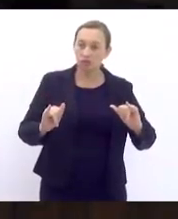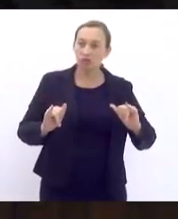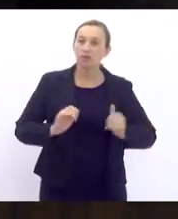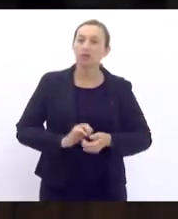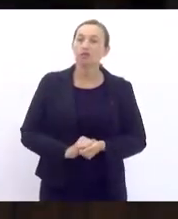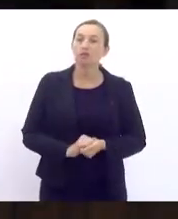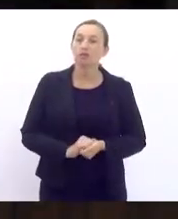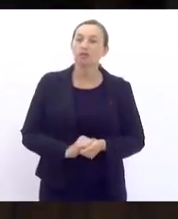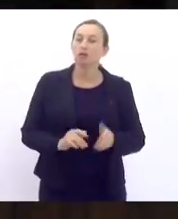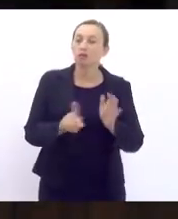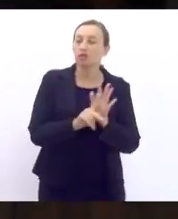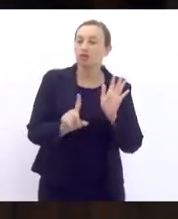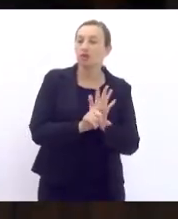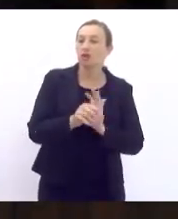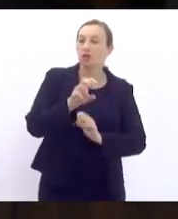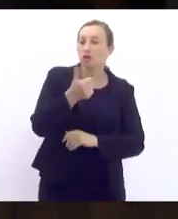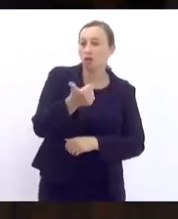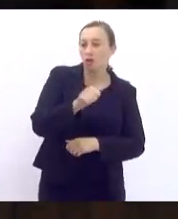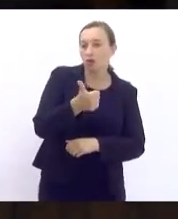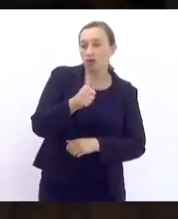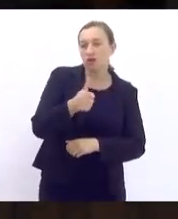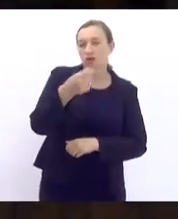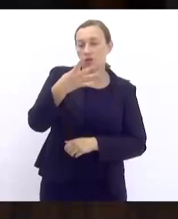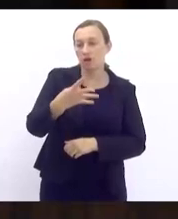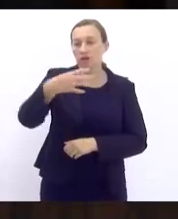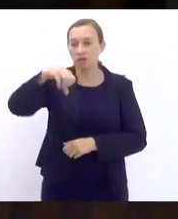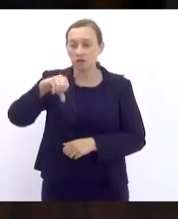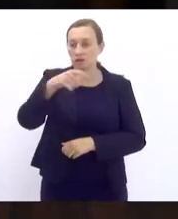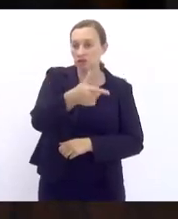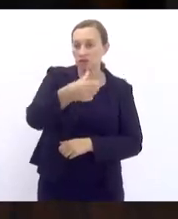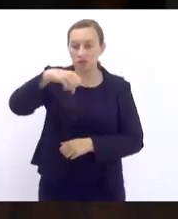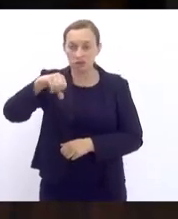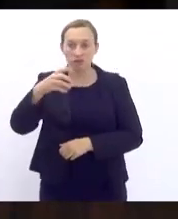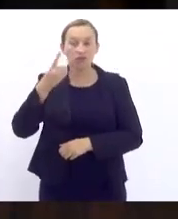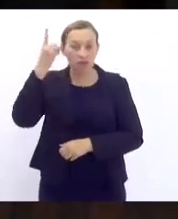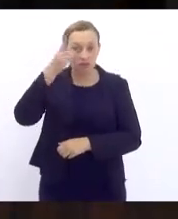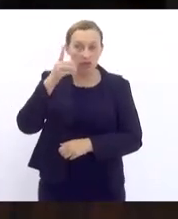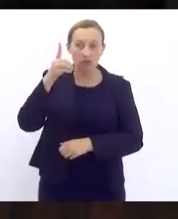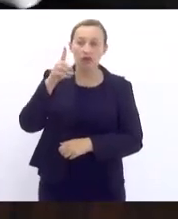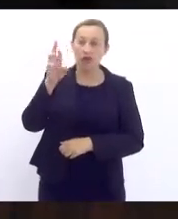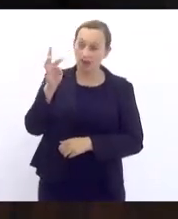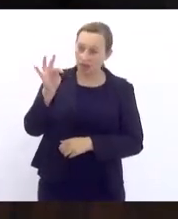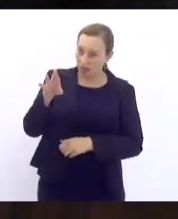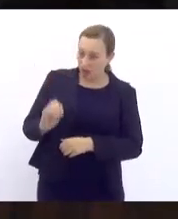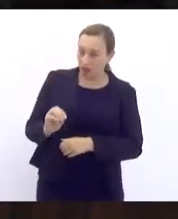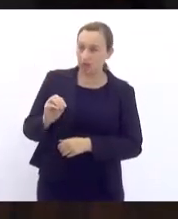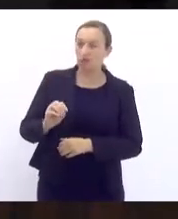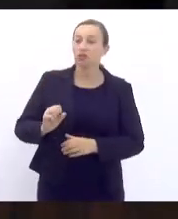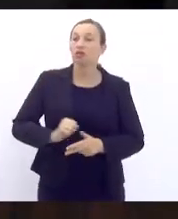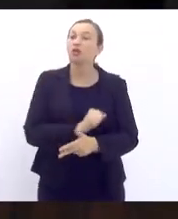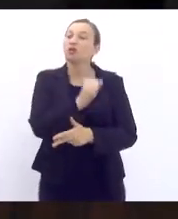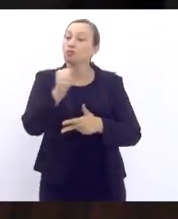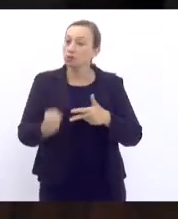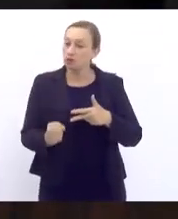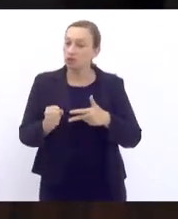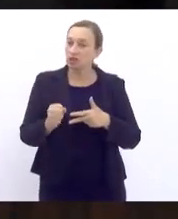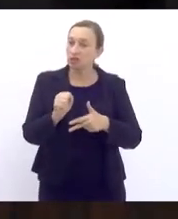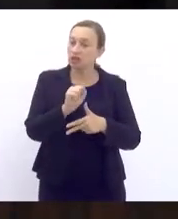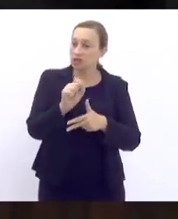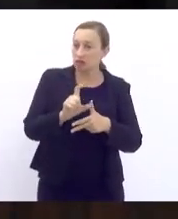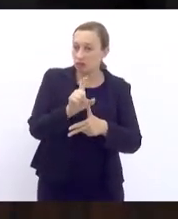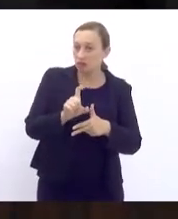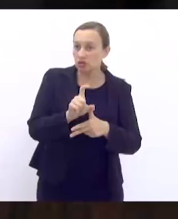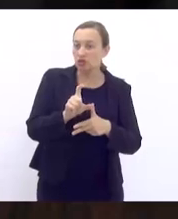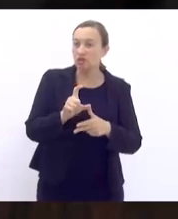projeto de lei número 1149-2019 de autoria do deputado Renato Consolino, que autoriza o Poder Executivo a instalar